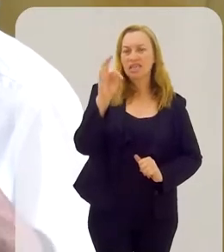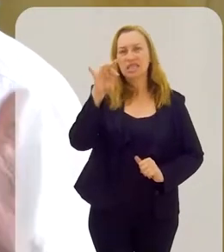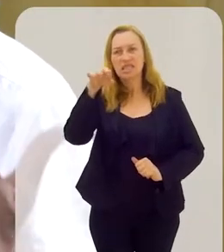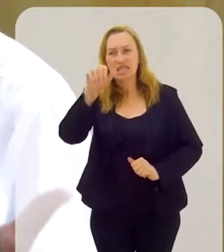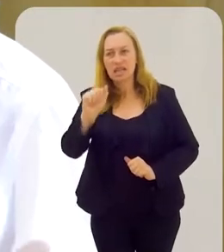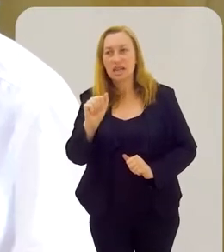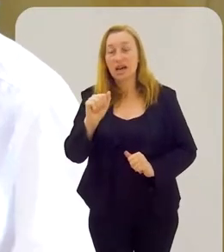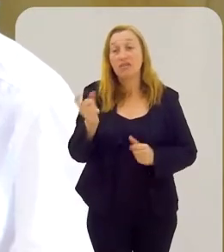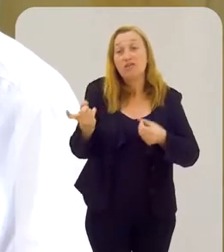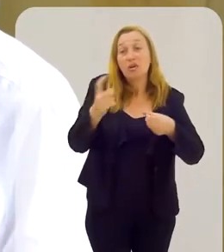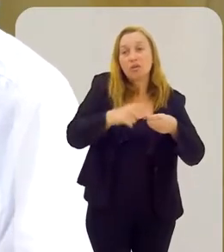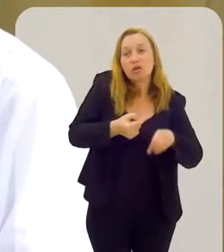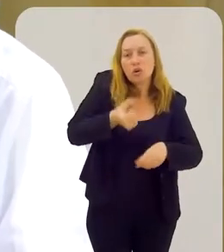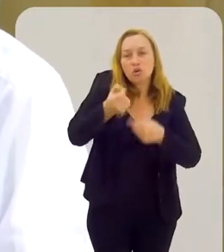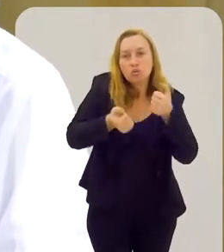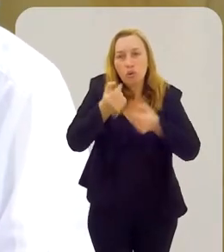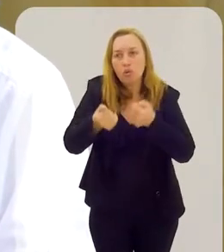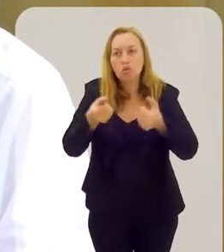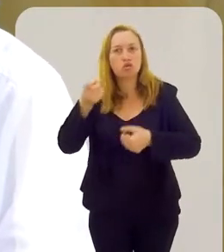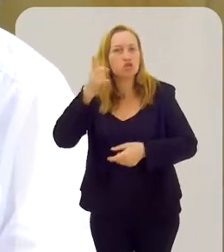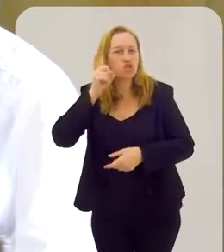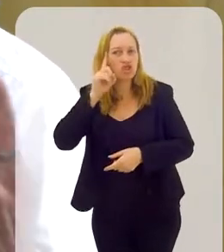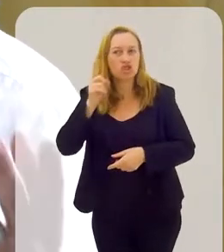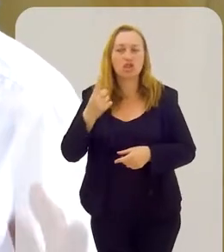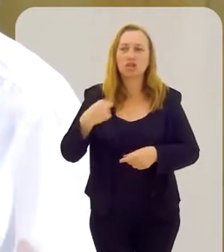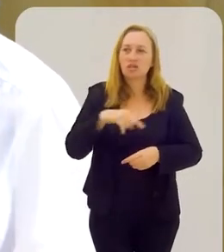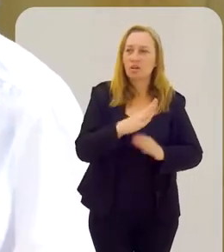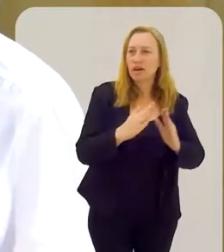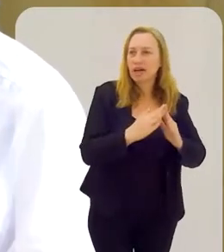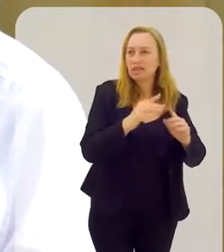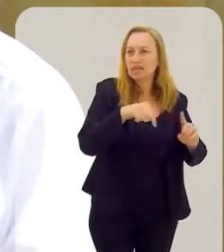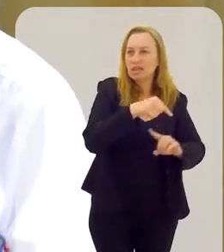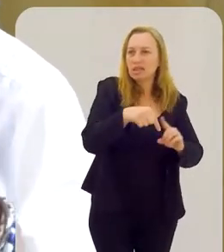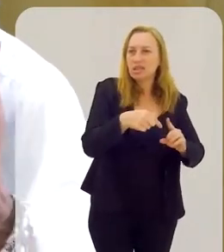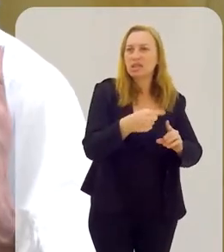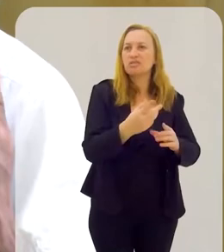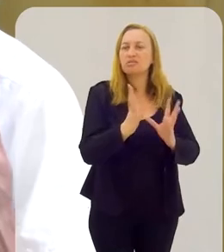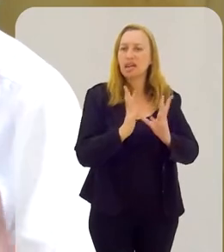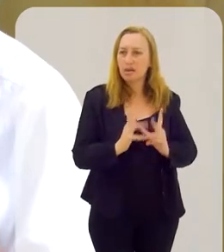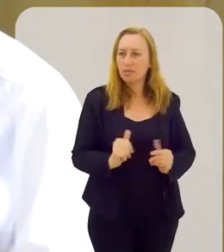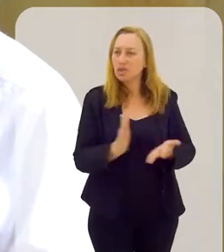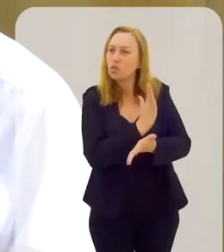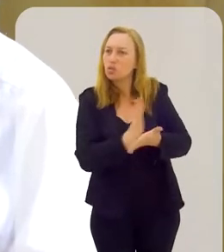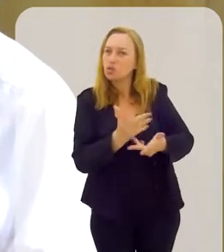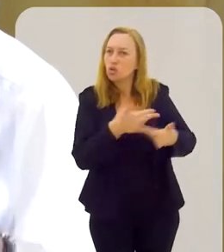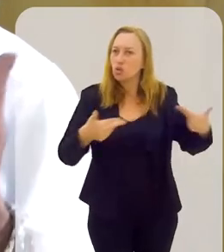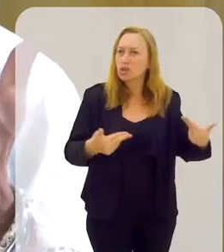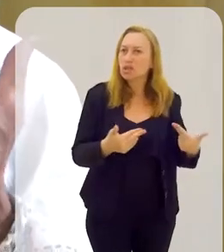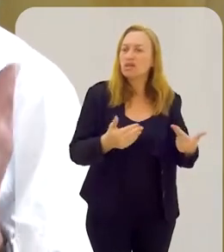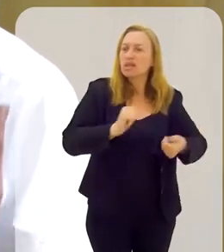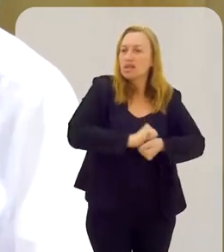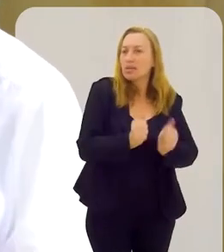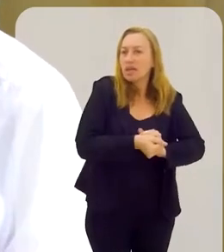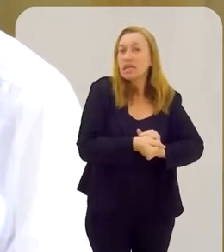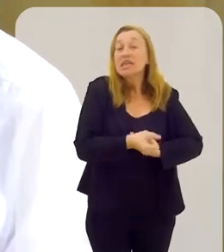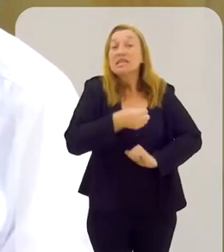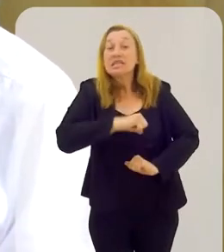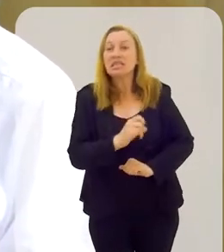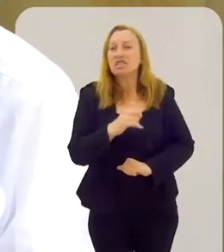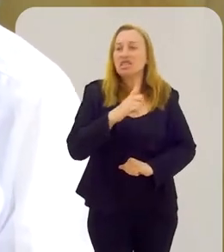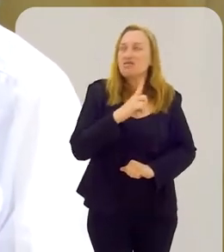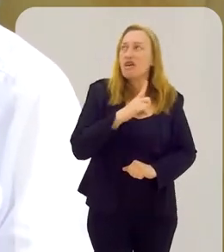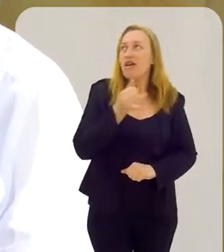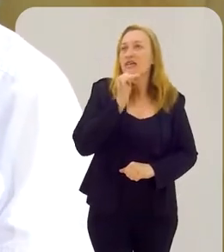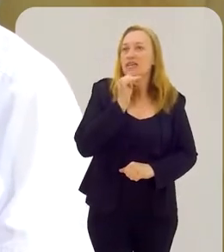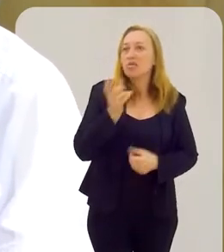voltando aos poucos ao seu dia a dia. Então, ela fica dentro da casa de santo, dentro da casa de santo, gente vai quebrando algumas coisas. E ela vai se adequando. Se